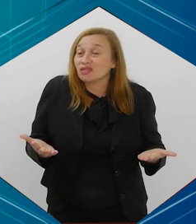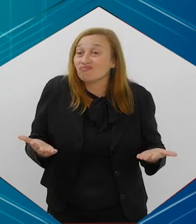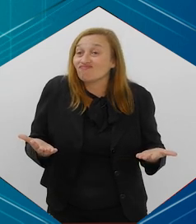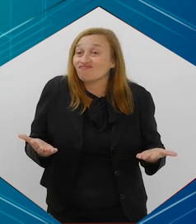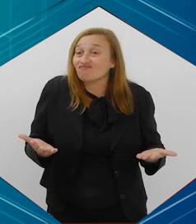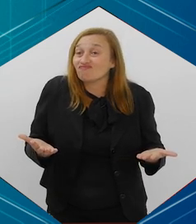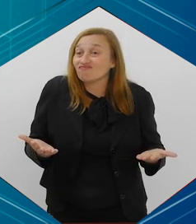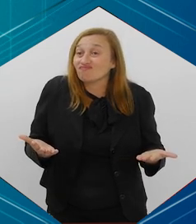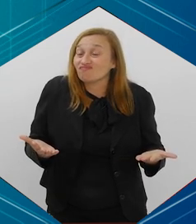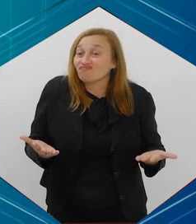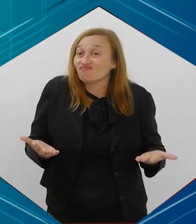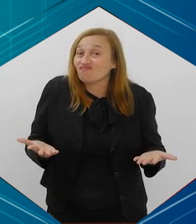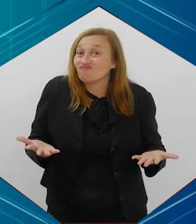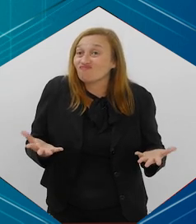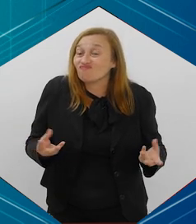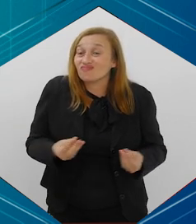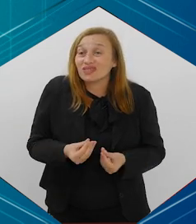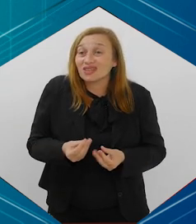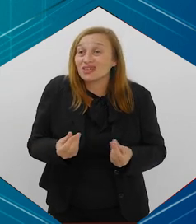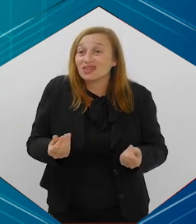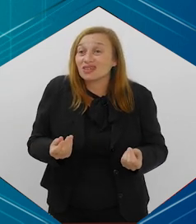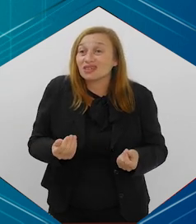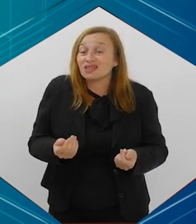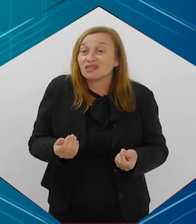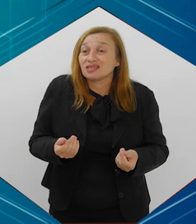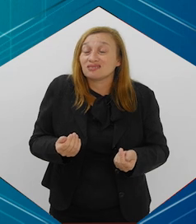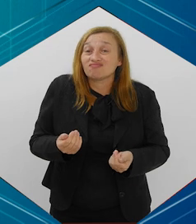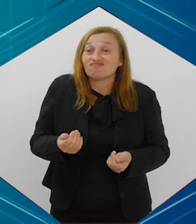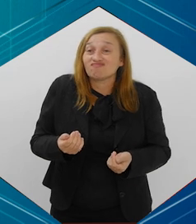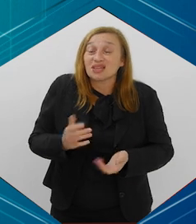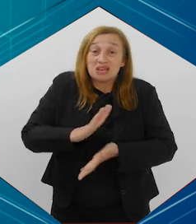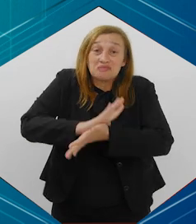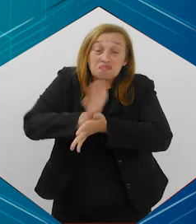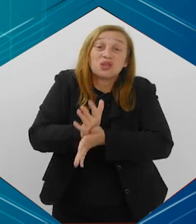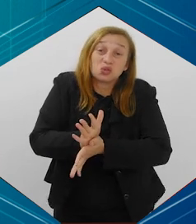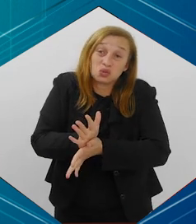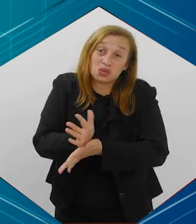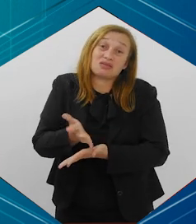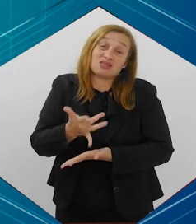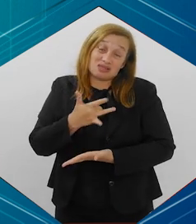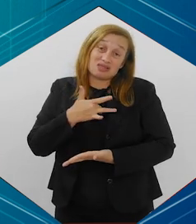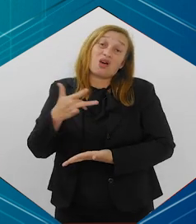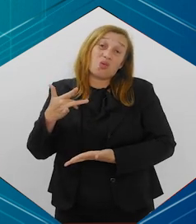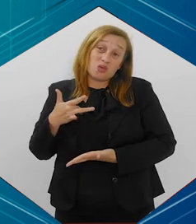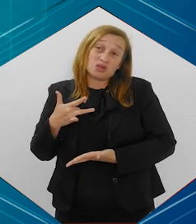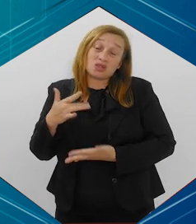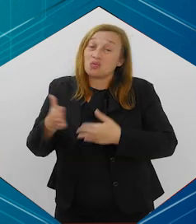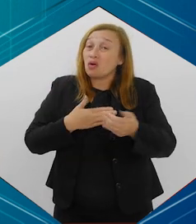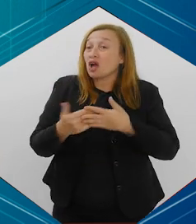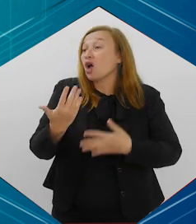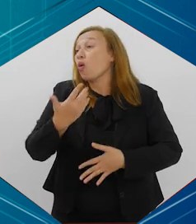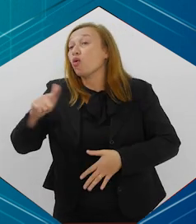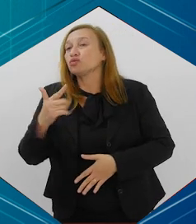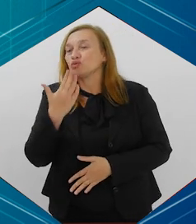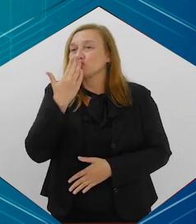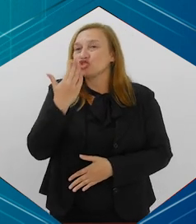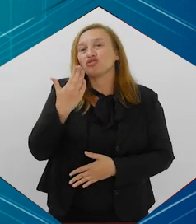torna-se catastrófico, como qualquer outro tipo de